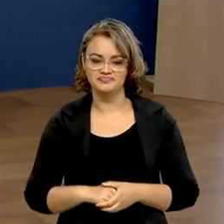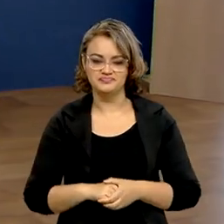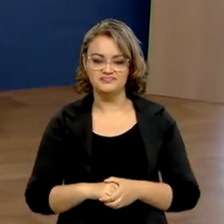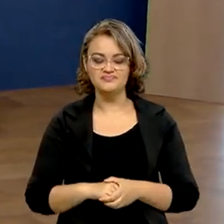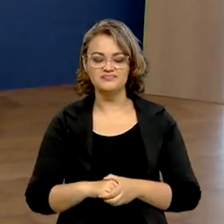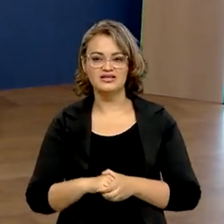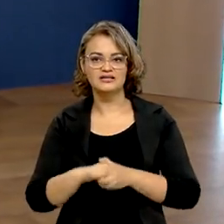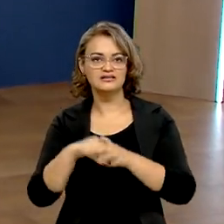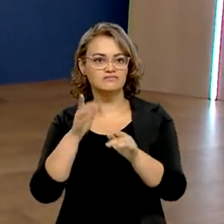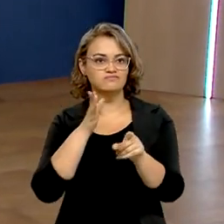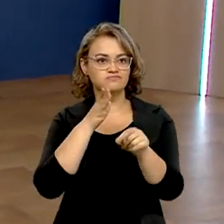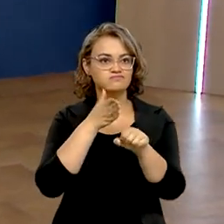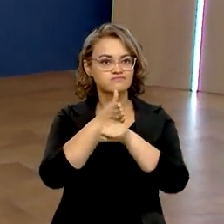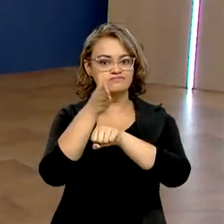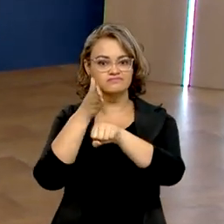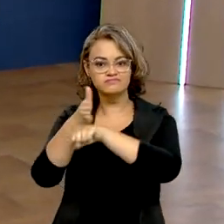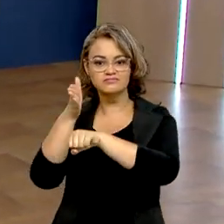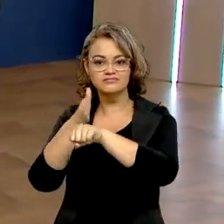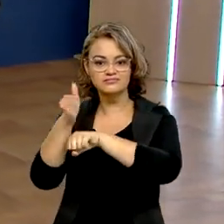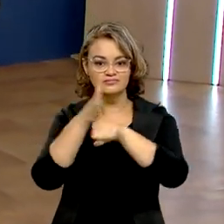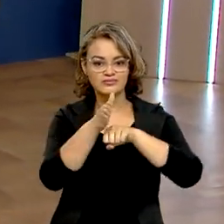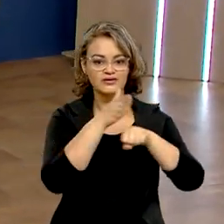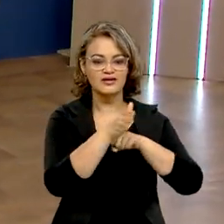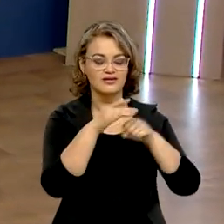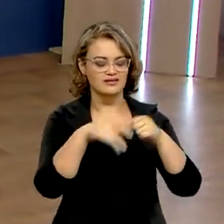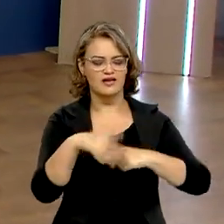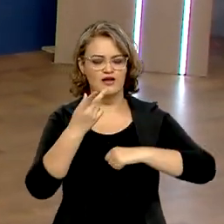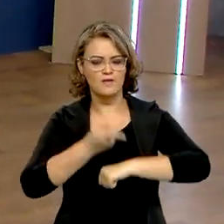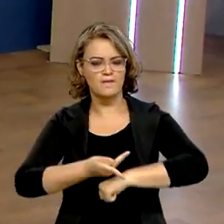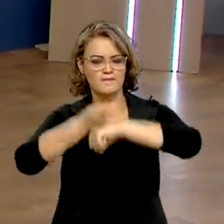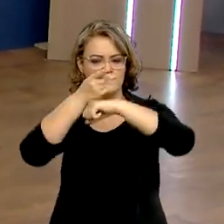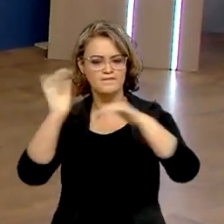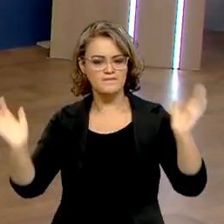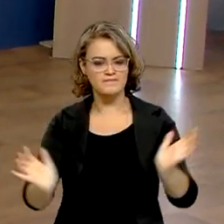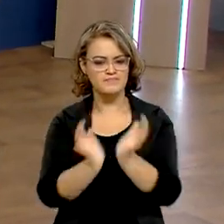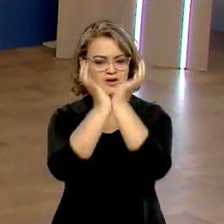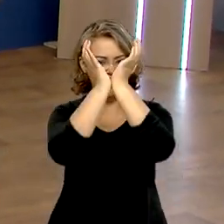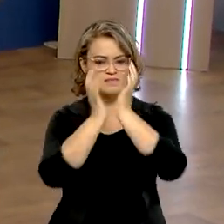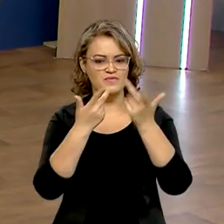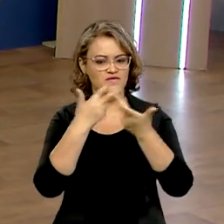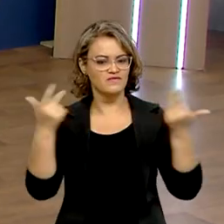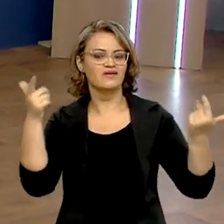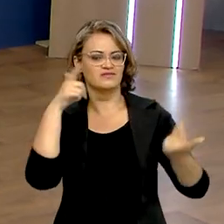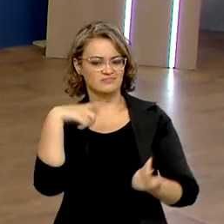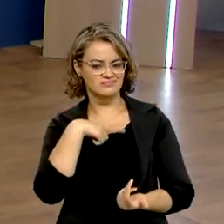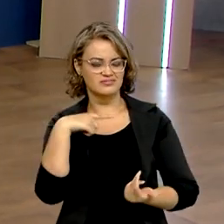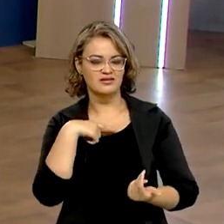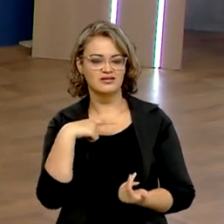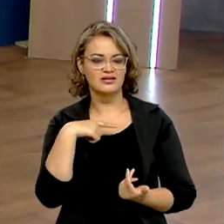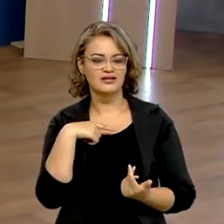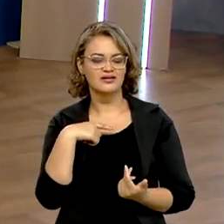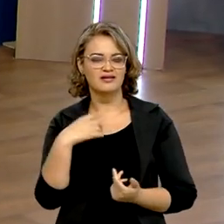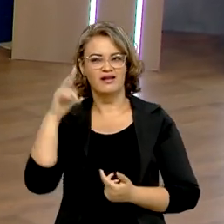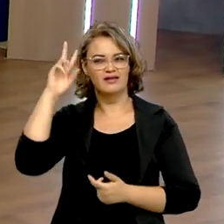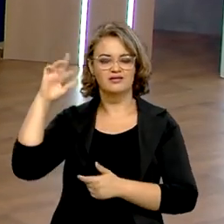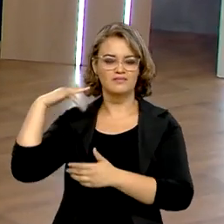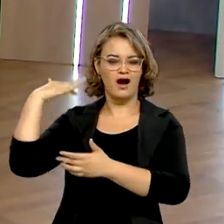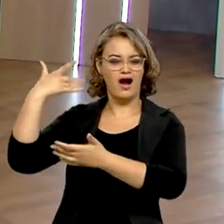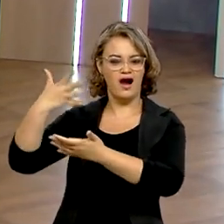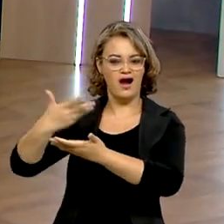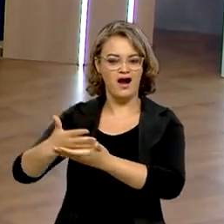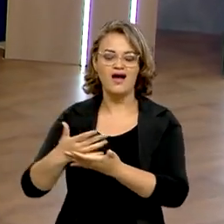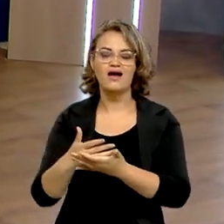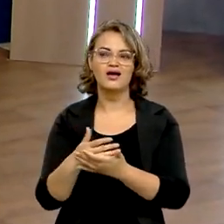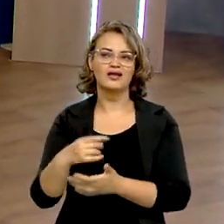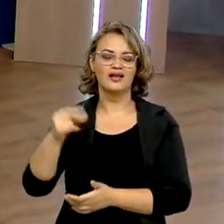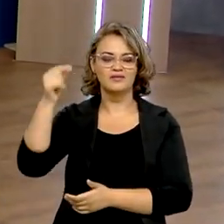desse alcance, Agência Brasil é um dos veículos mais premiados aqui da empresa. E tem uma história que se conecta com as raízes do país, desde